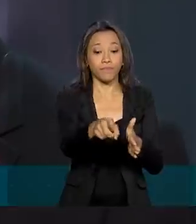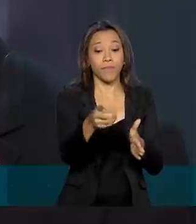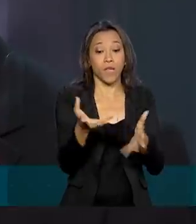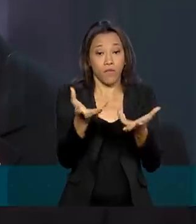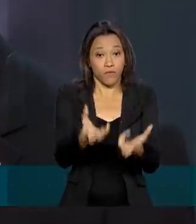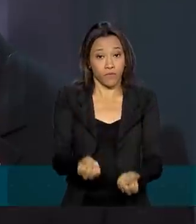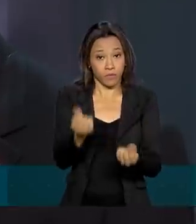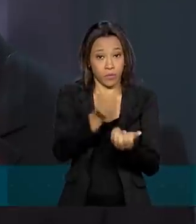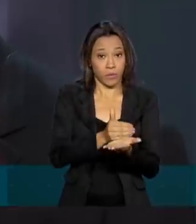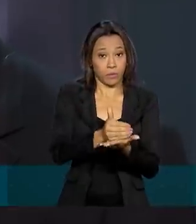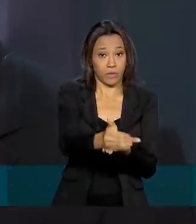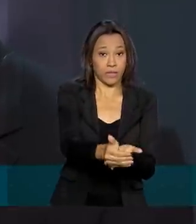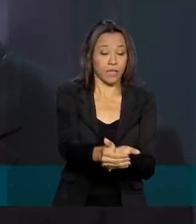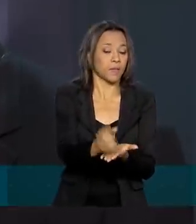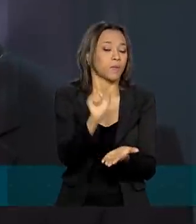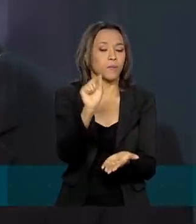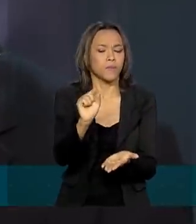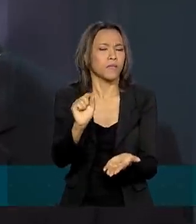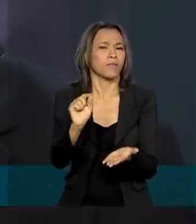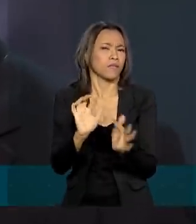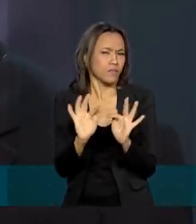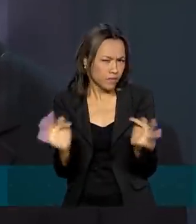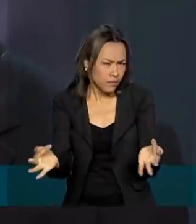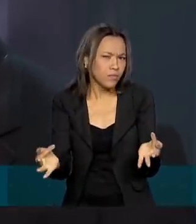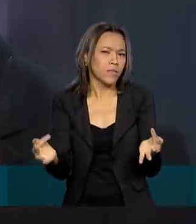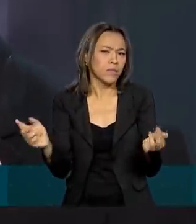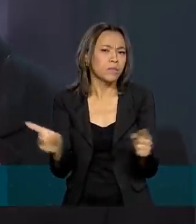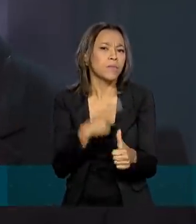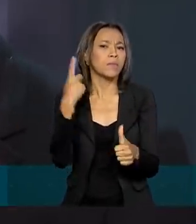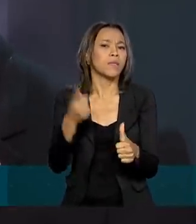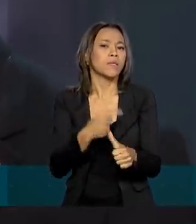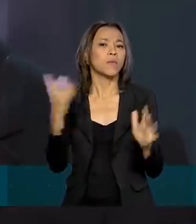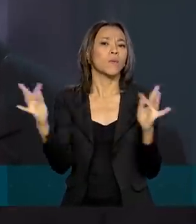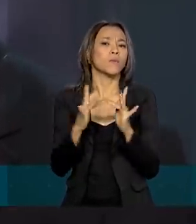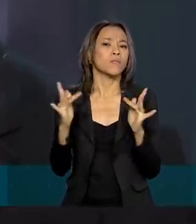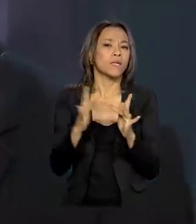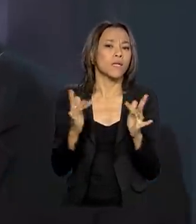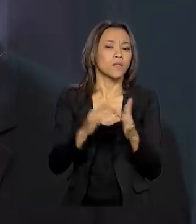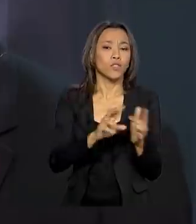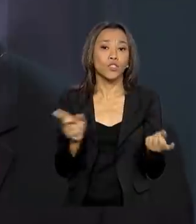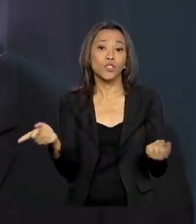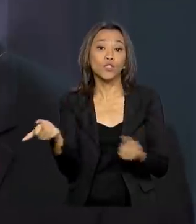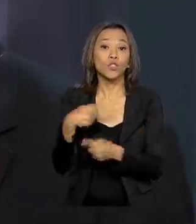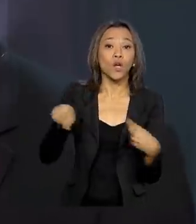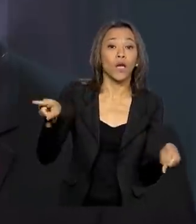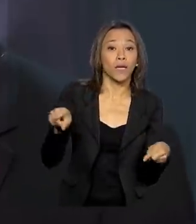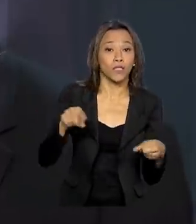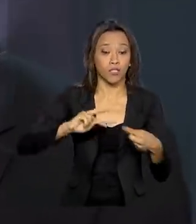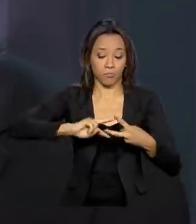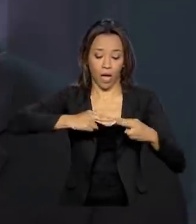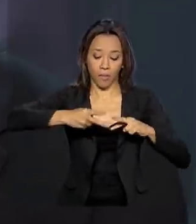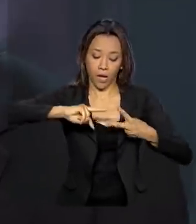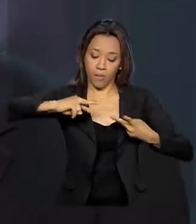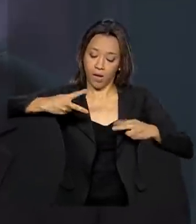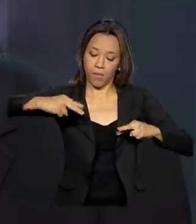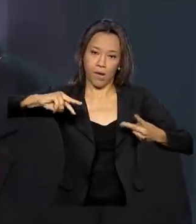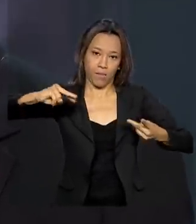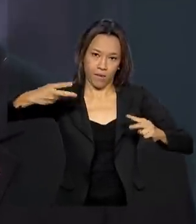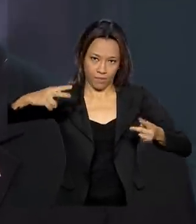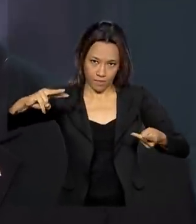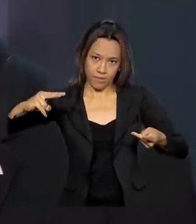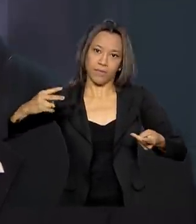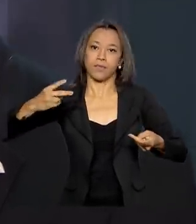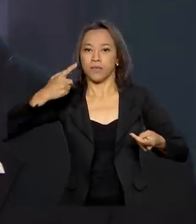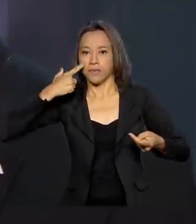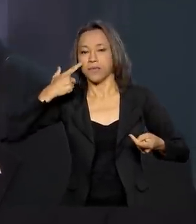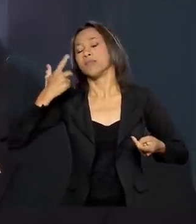com a parte mais simples, vamos dizer que é a parte de intercâmbio de material genético. Posteriormente, nós devemos ter uma